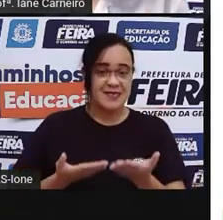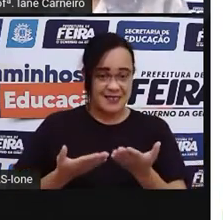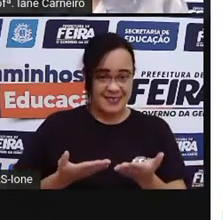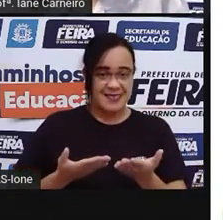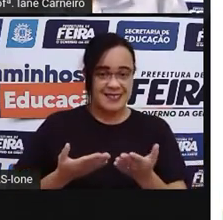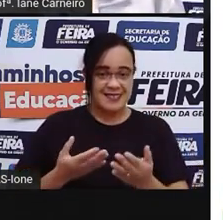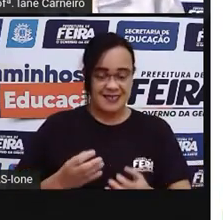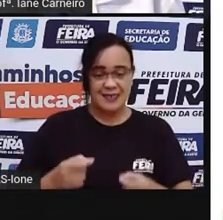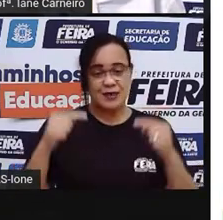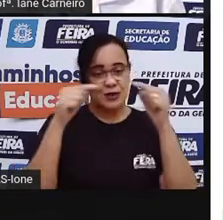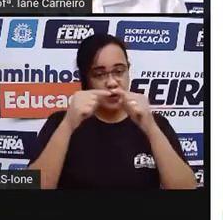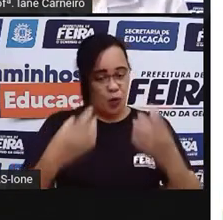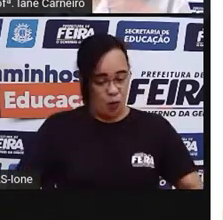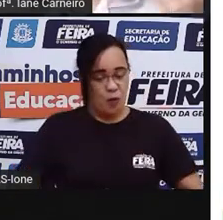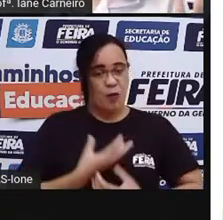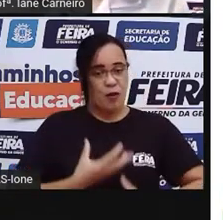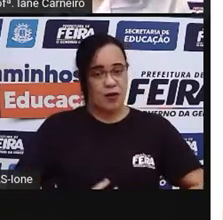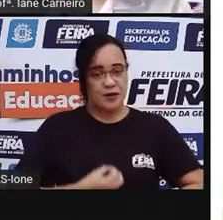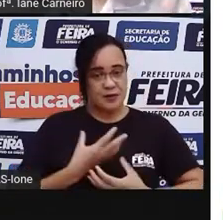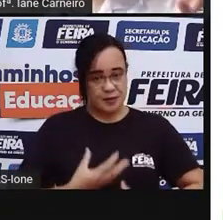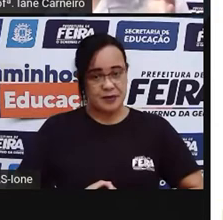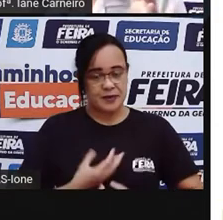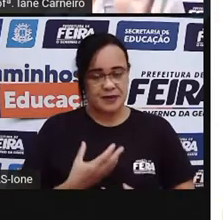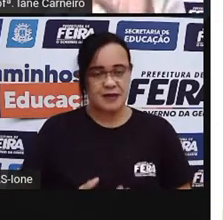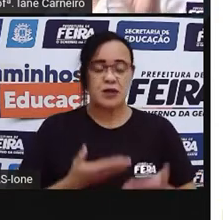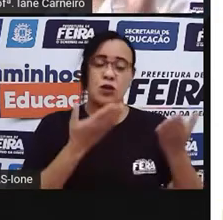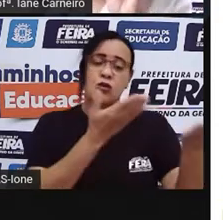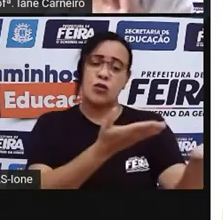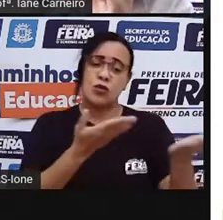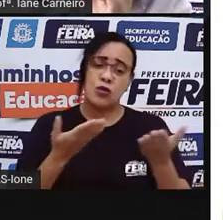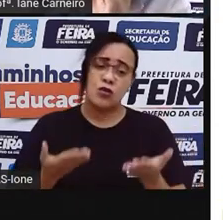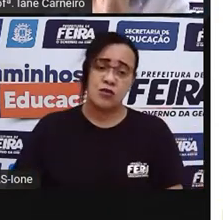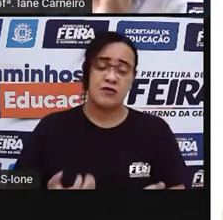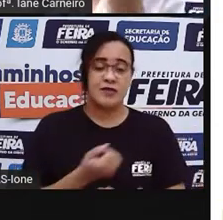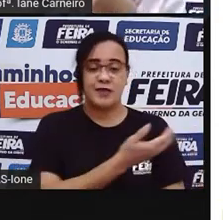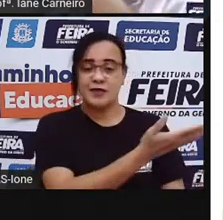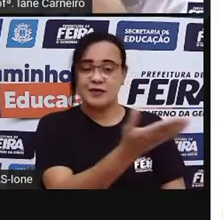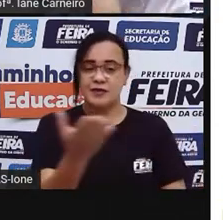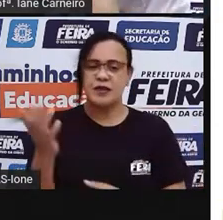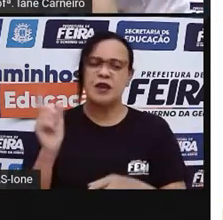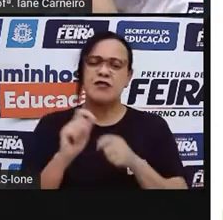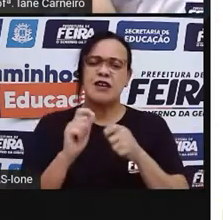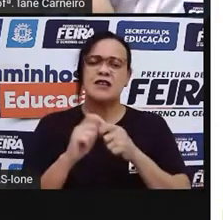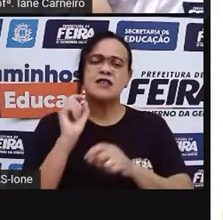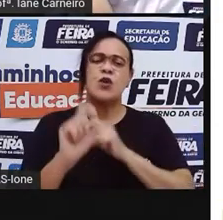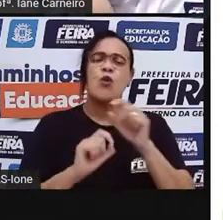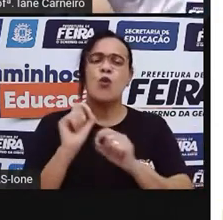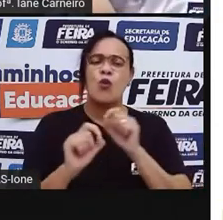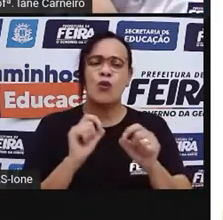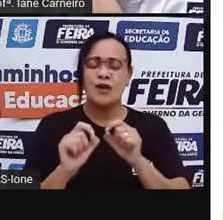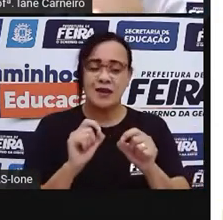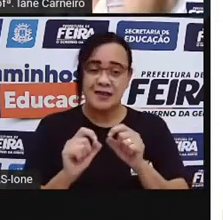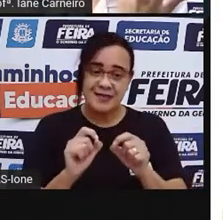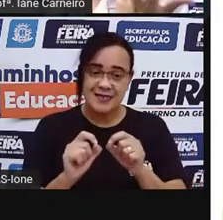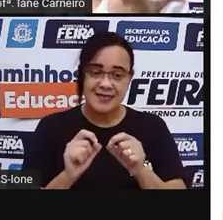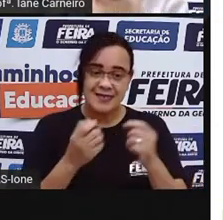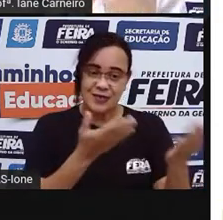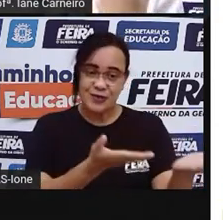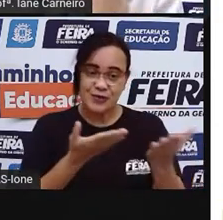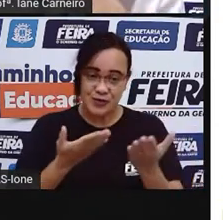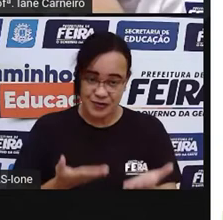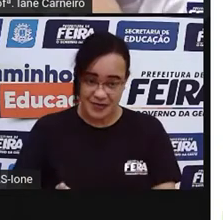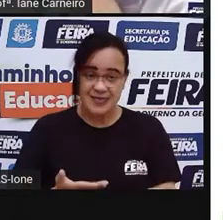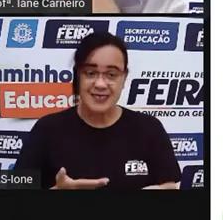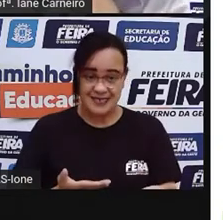é convite, né? E é um convite pra gente fazer uma coisa. Vamos lá descobrir o que é que esse convite